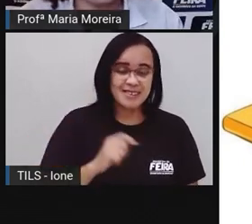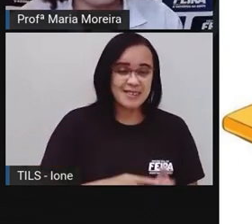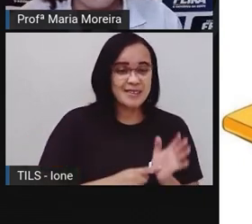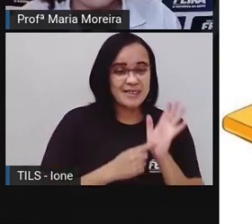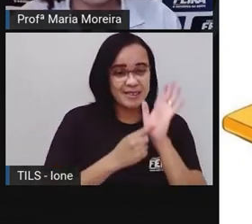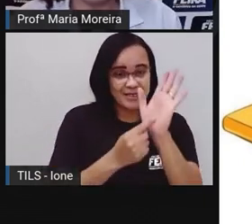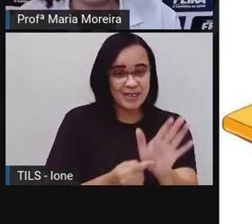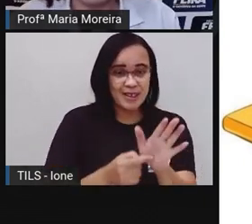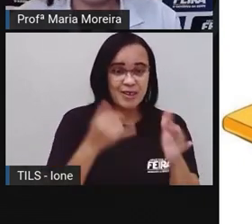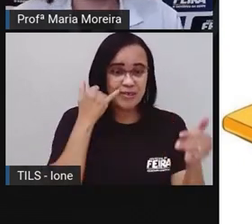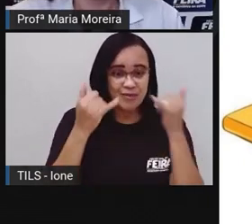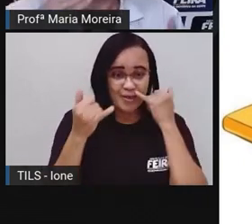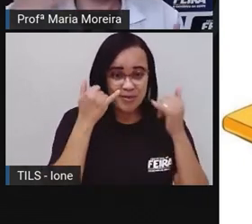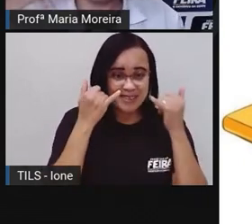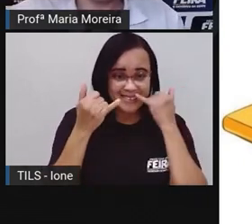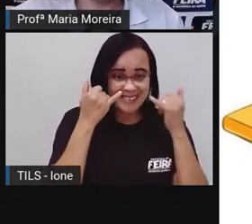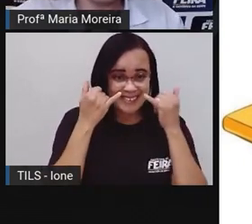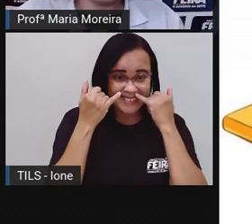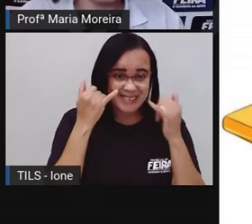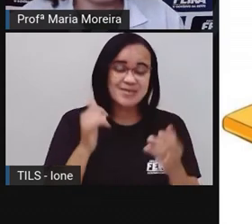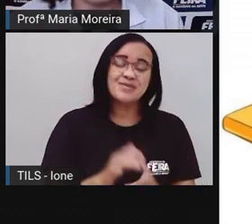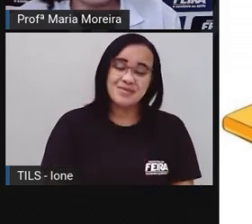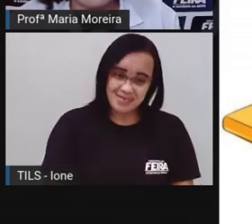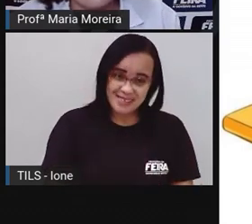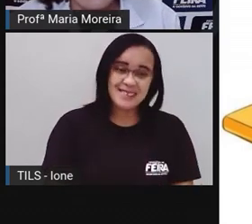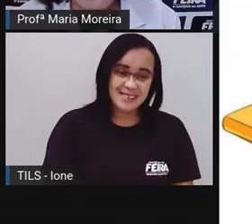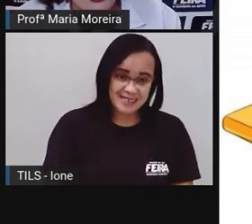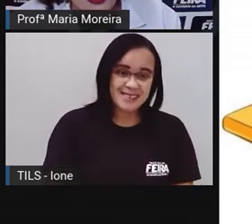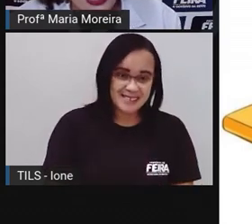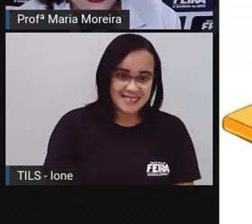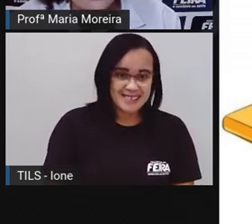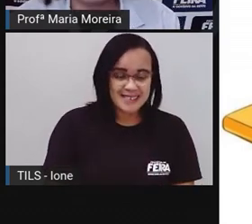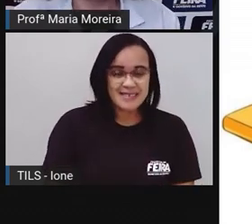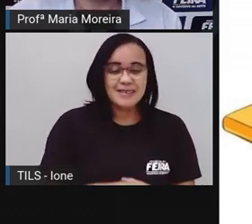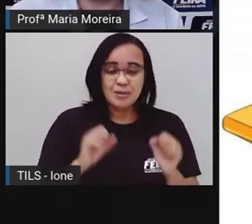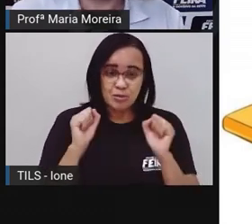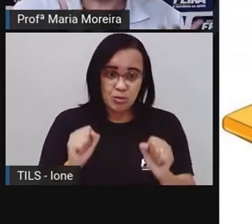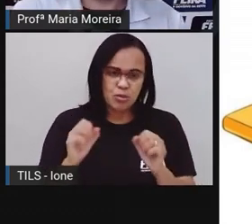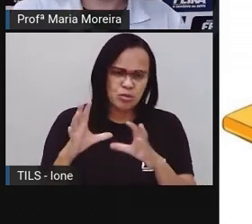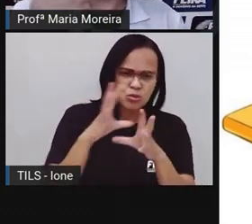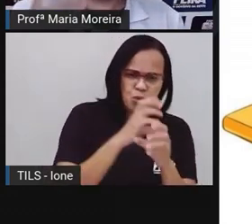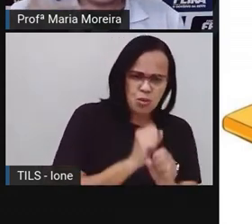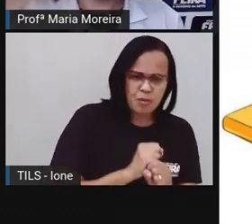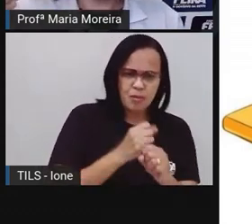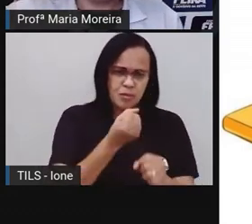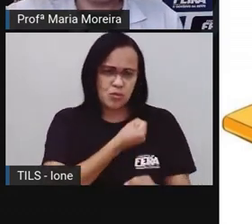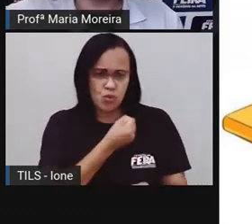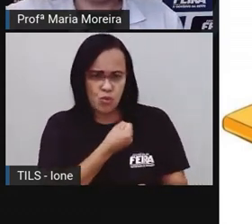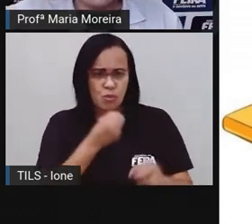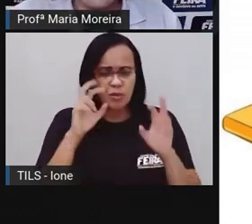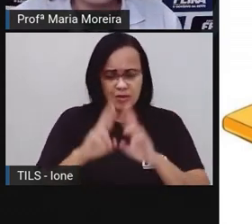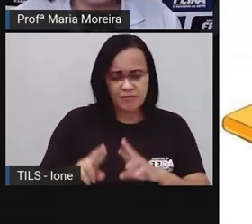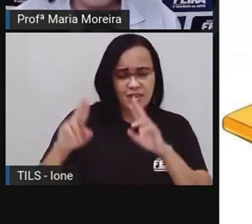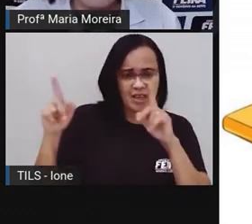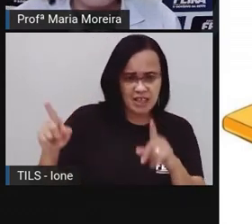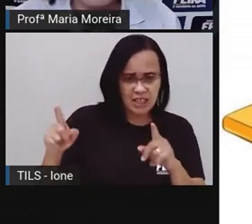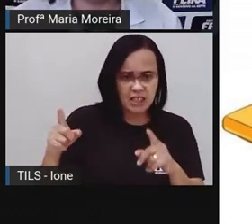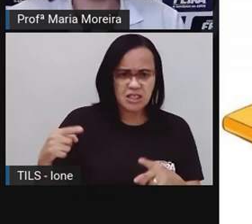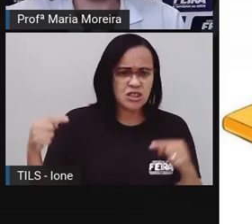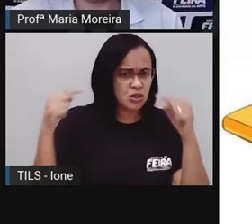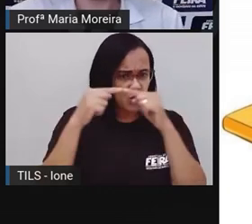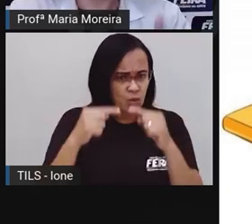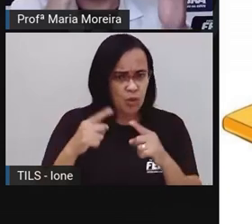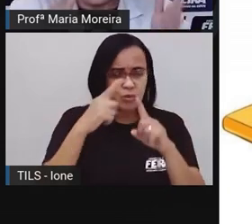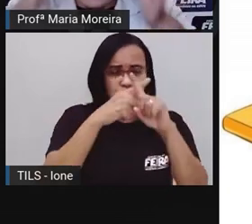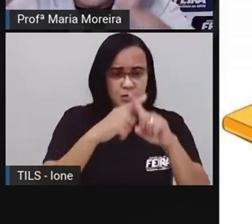parcelas iguais. Eu não posso somar números diferentes, e dizer que é multiplicação. Tipo, quando a Pró fez quatro vezes dez, que a Pró